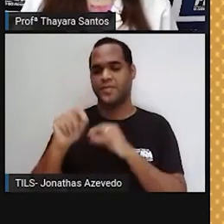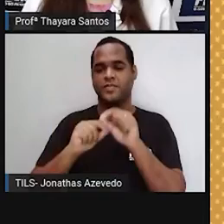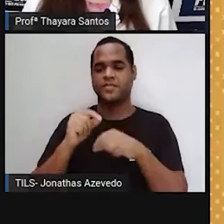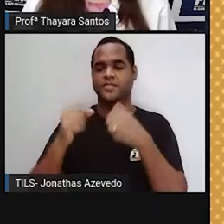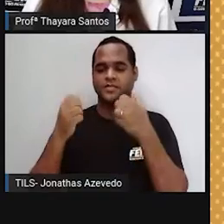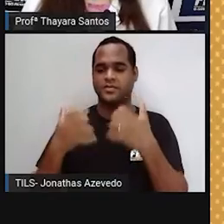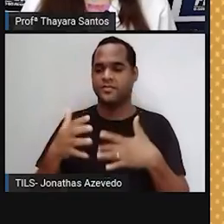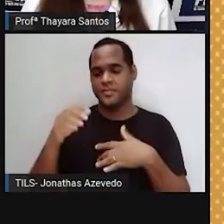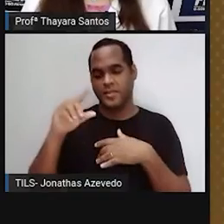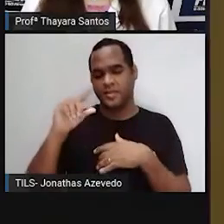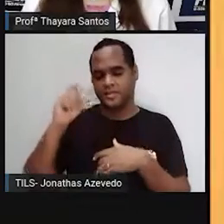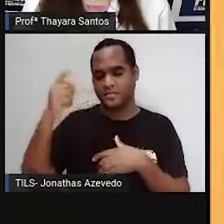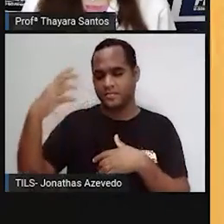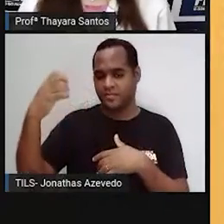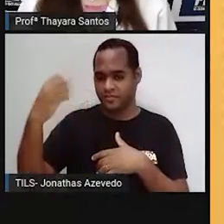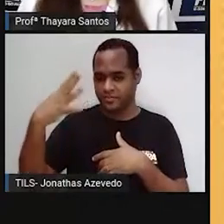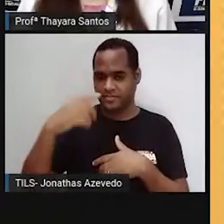própria.